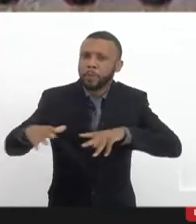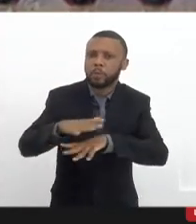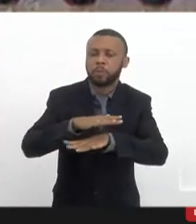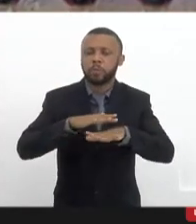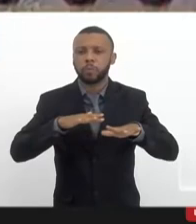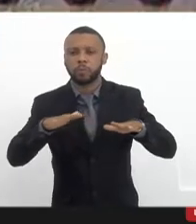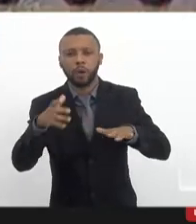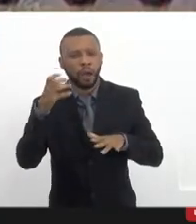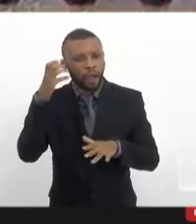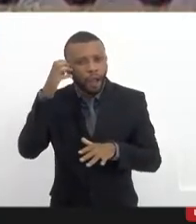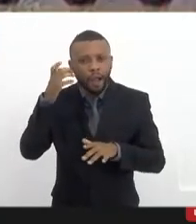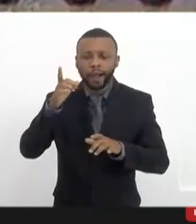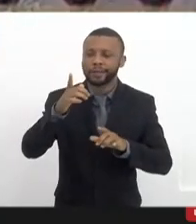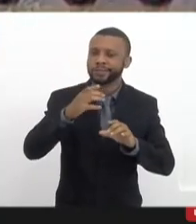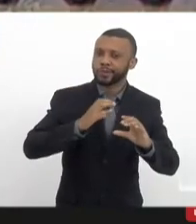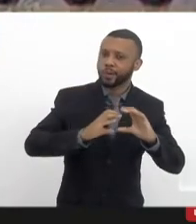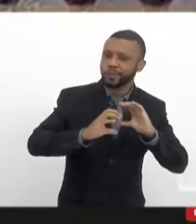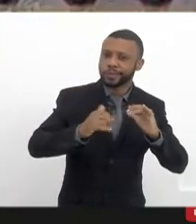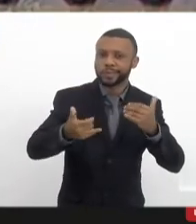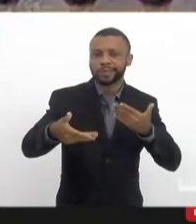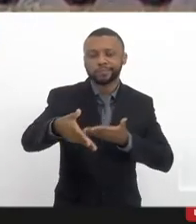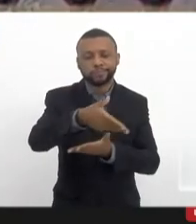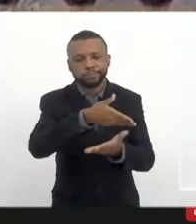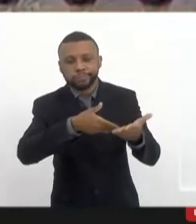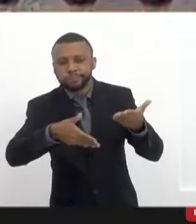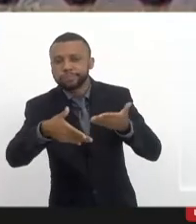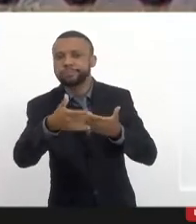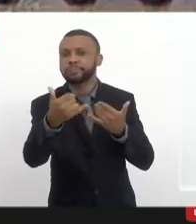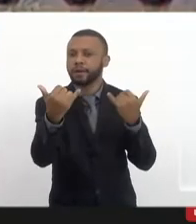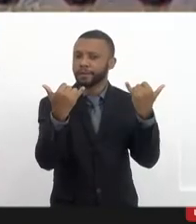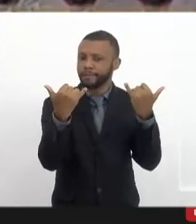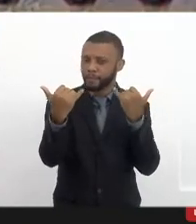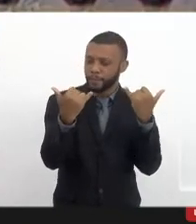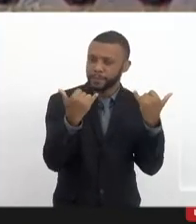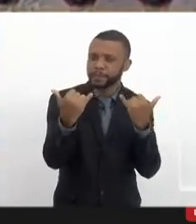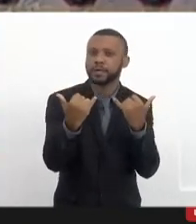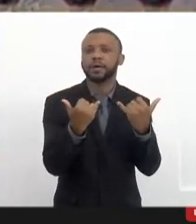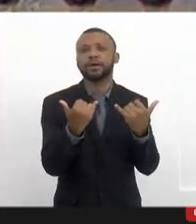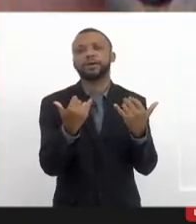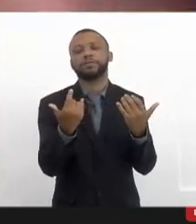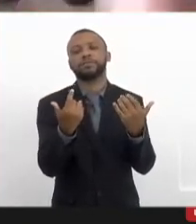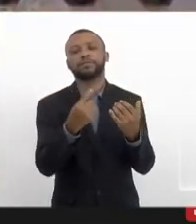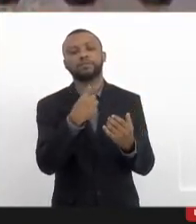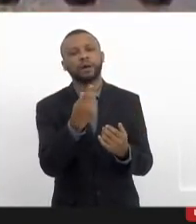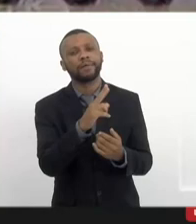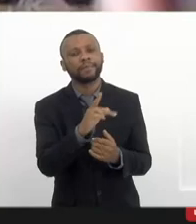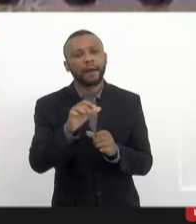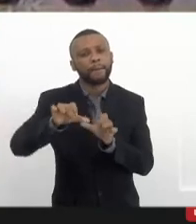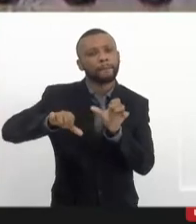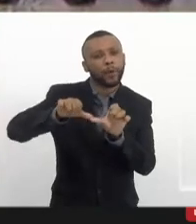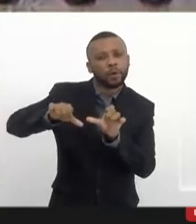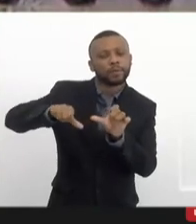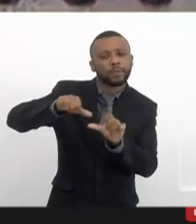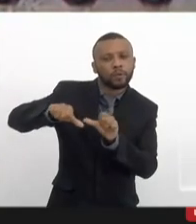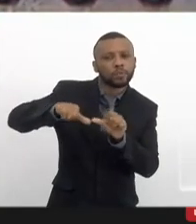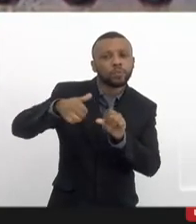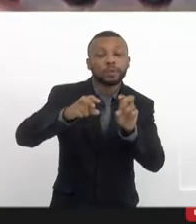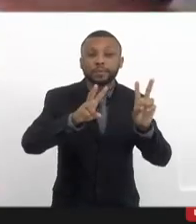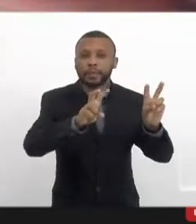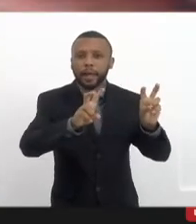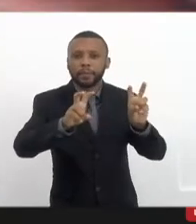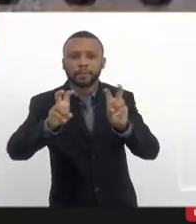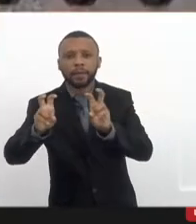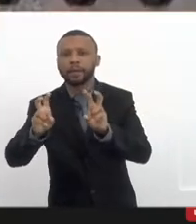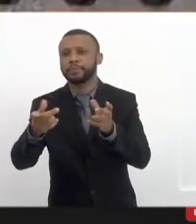democratização da comunicação, da informação, a gente vai atualizando os termos